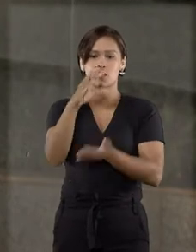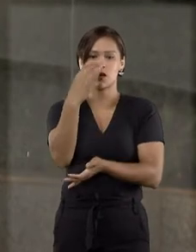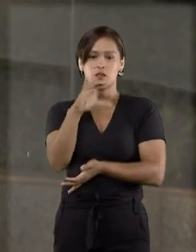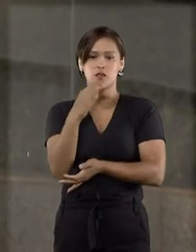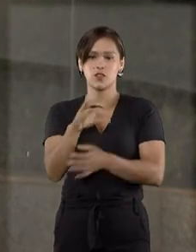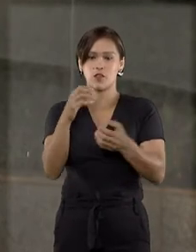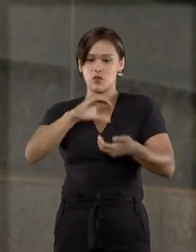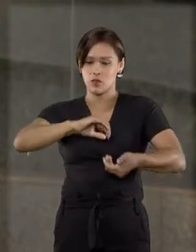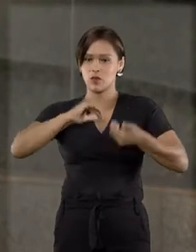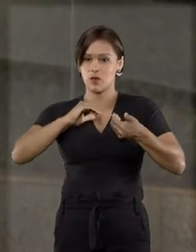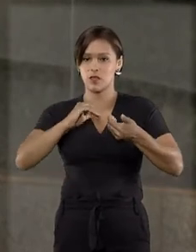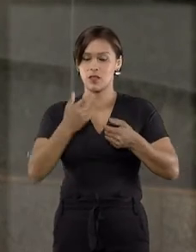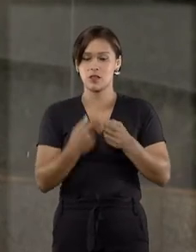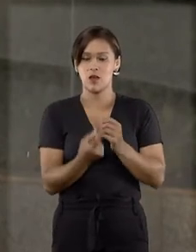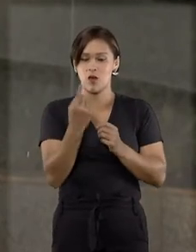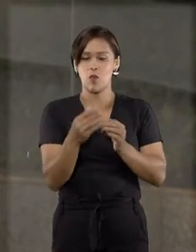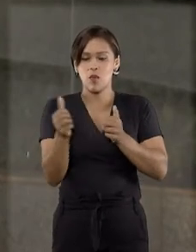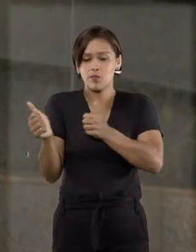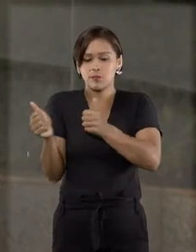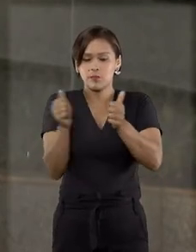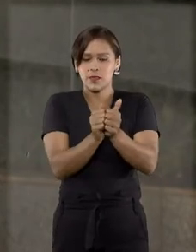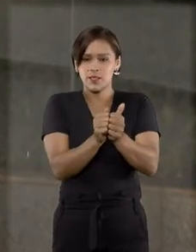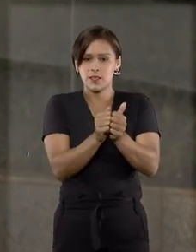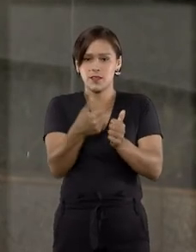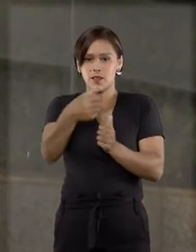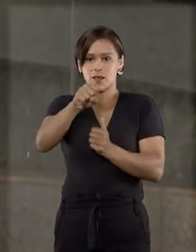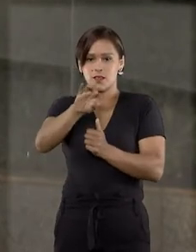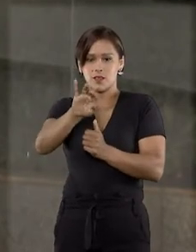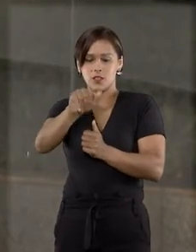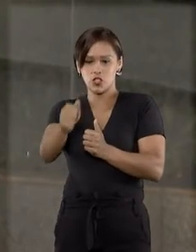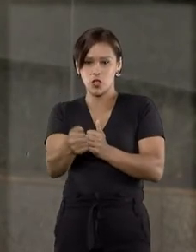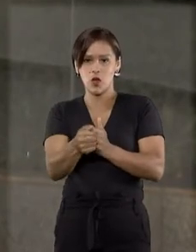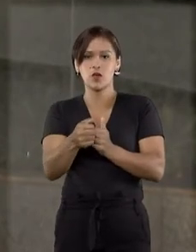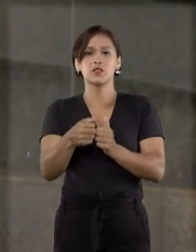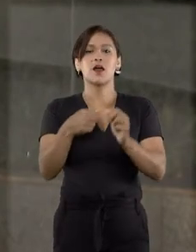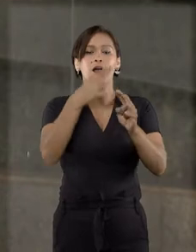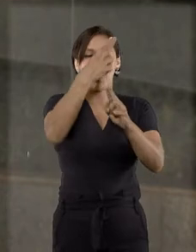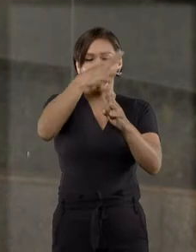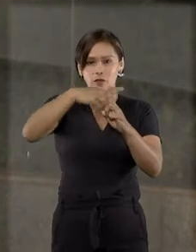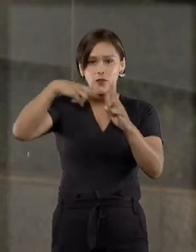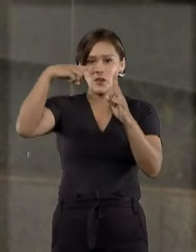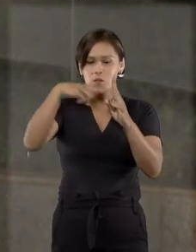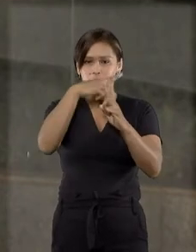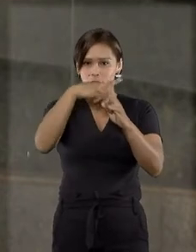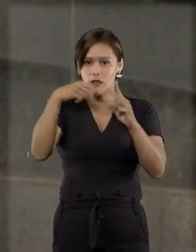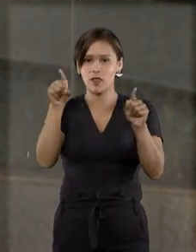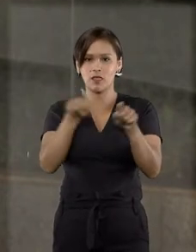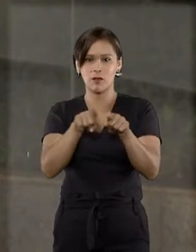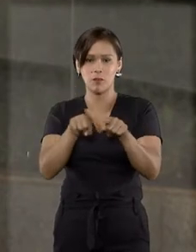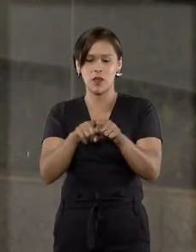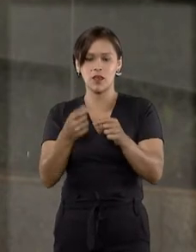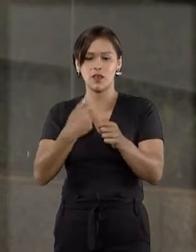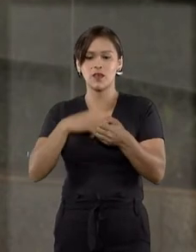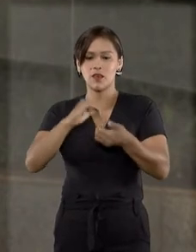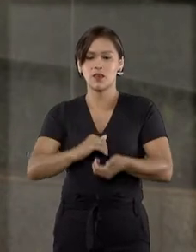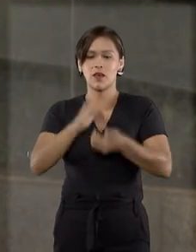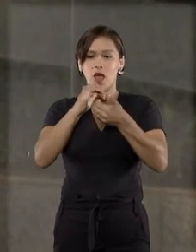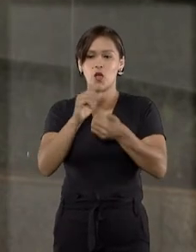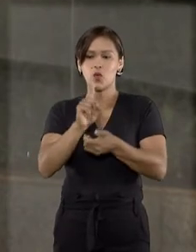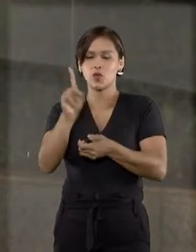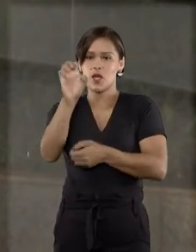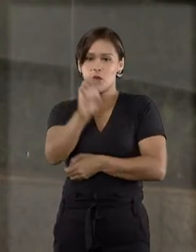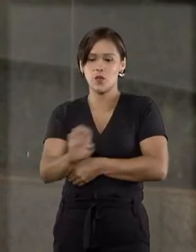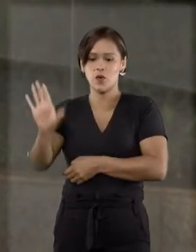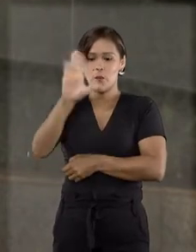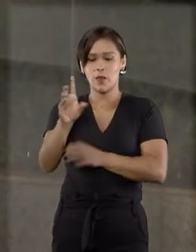Científico do Congresso, numa parceria entre o STJ, a Faculdade de Direito da Universidade de Brasília, a UNB, e a Corte